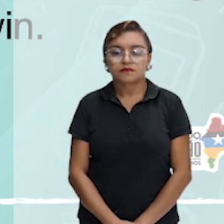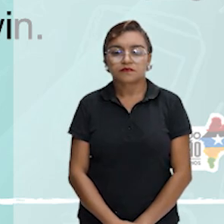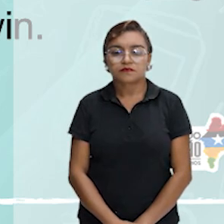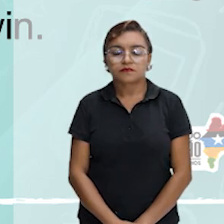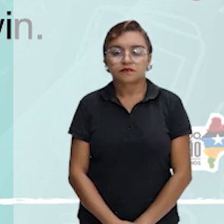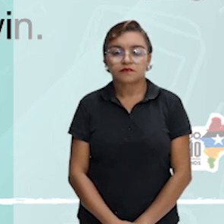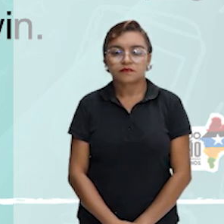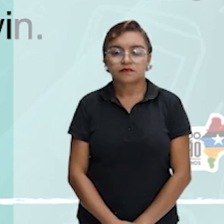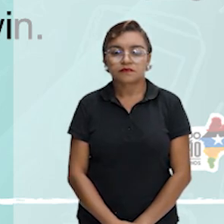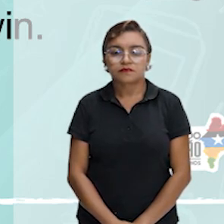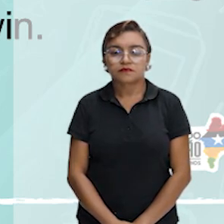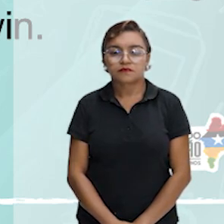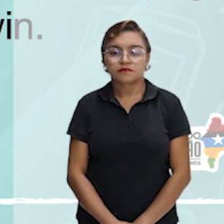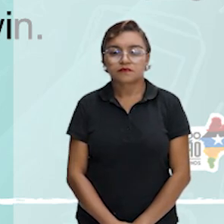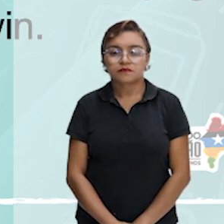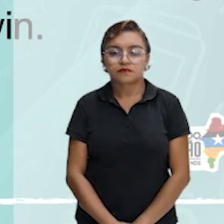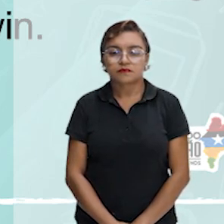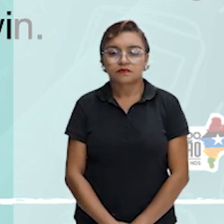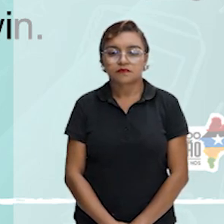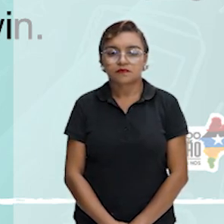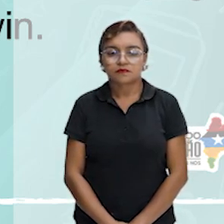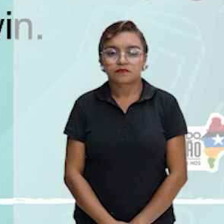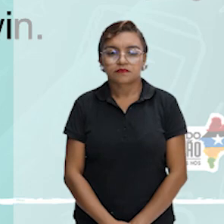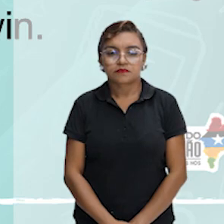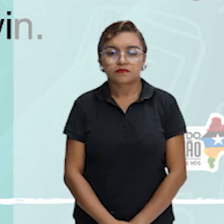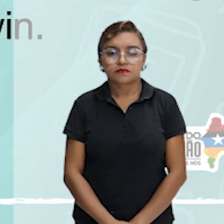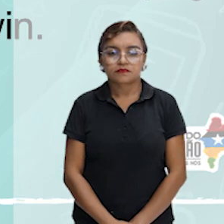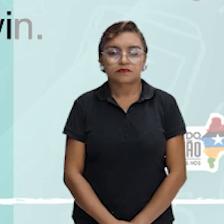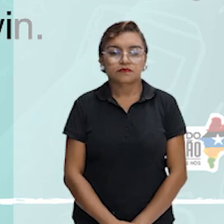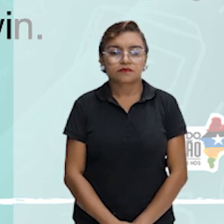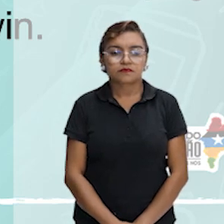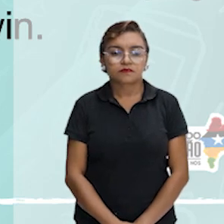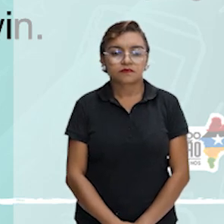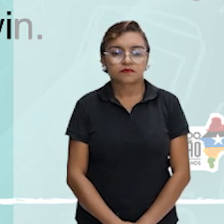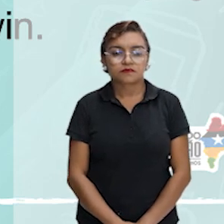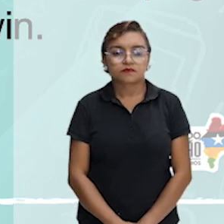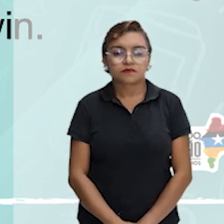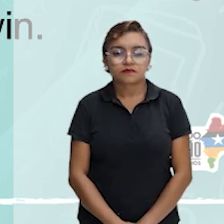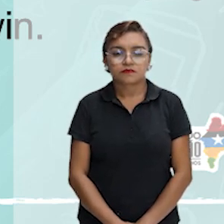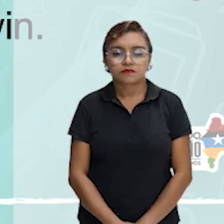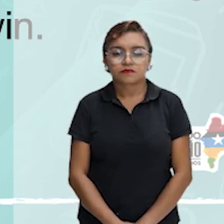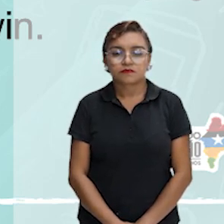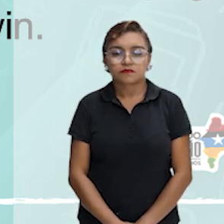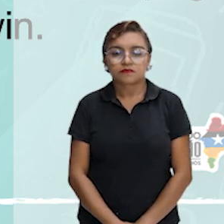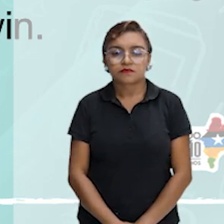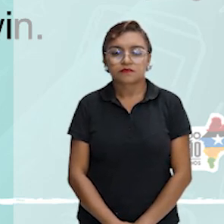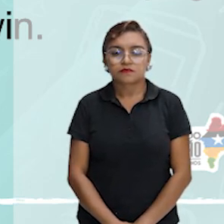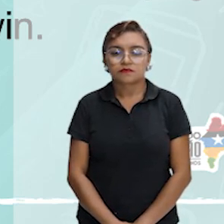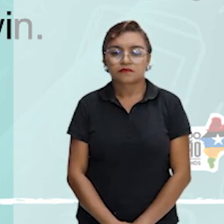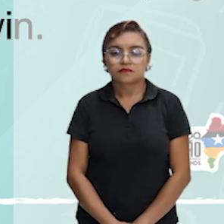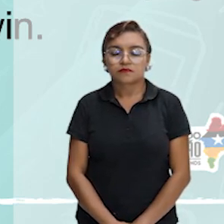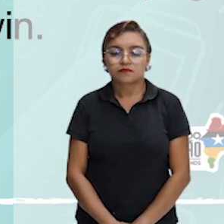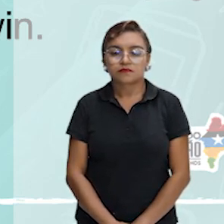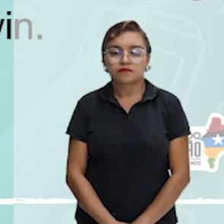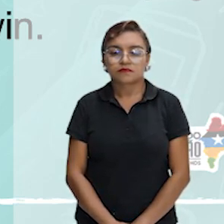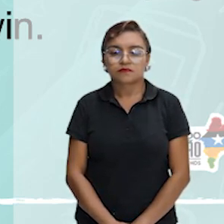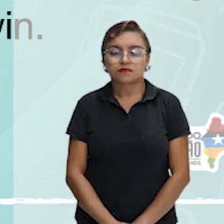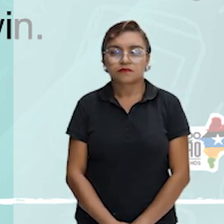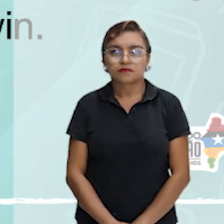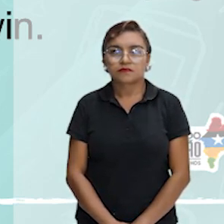antes de 1900. Os animais referenciados encontram-se representados em museus.